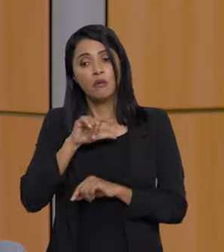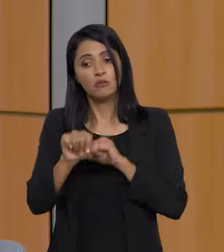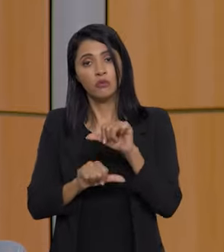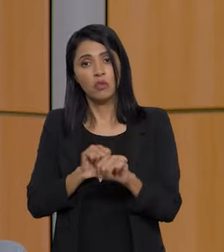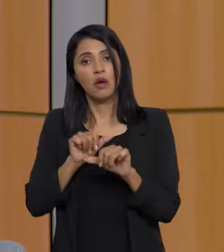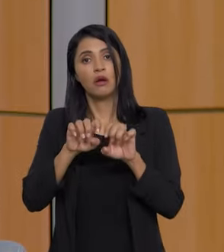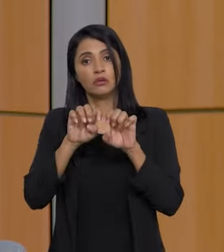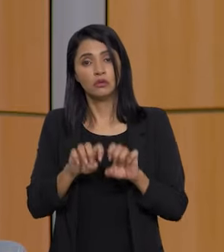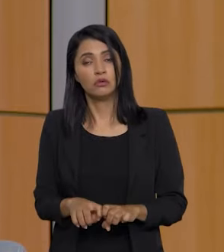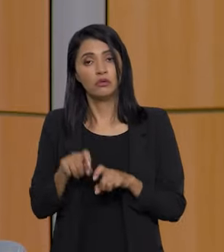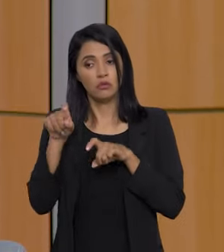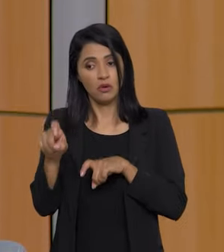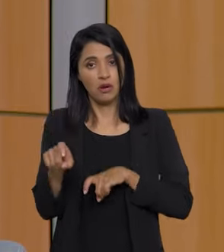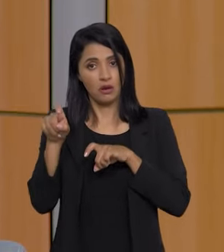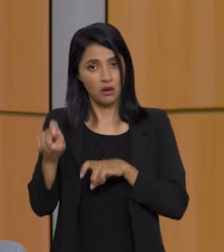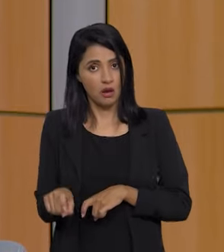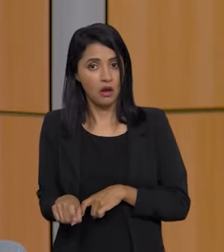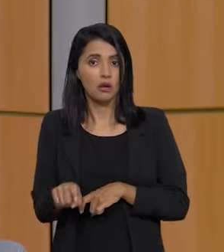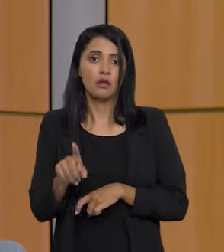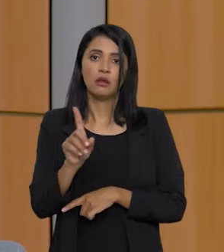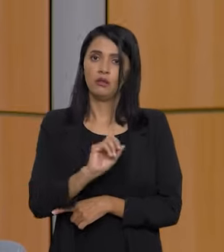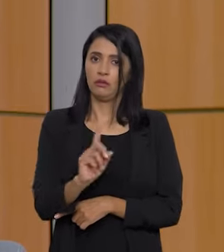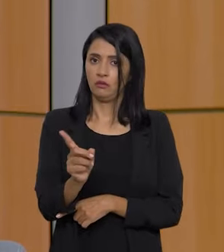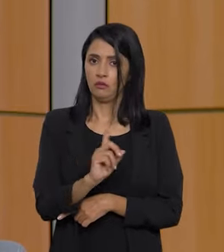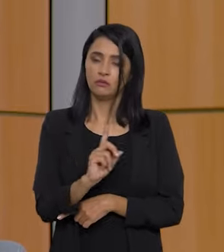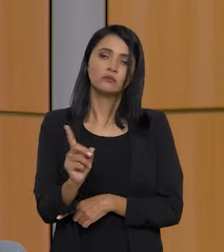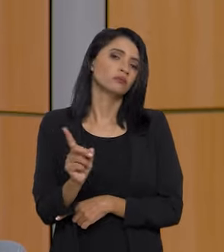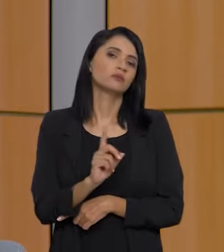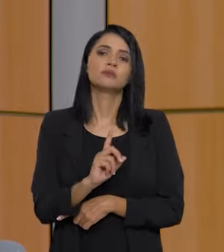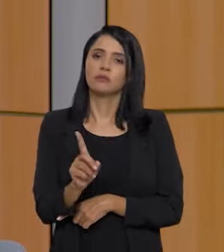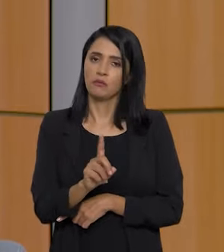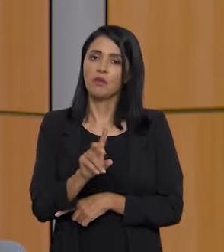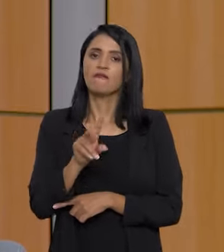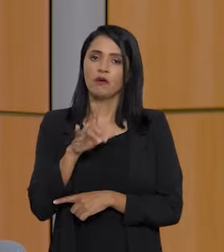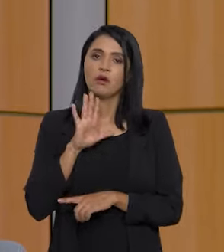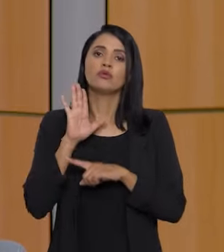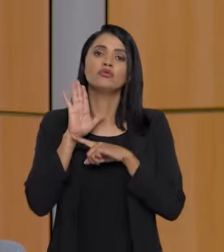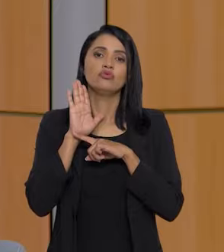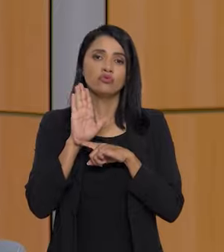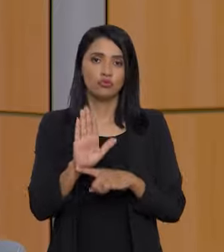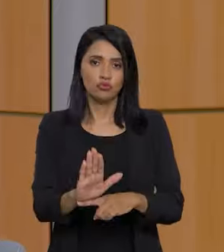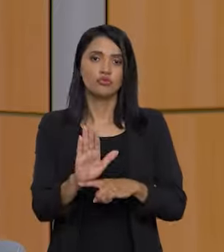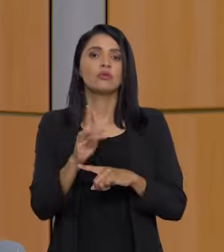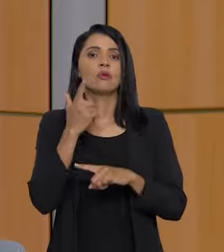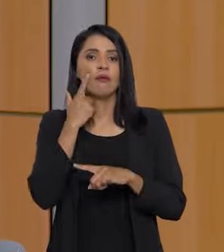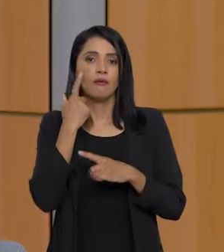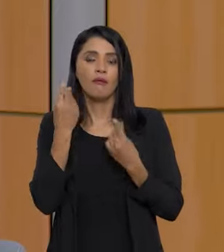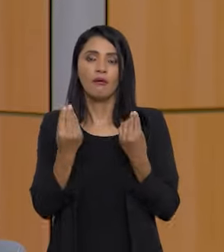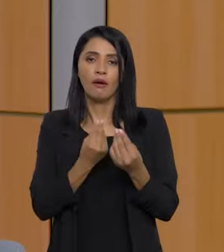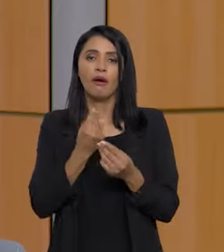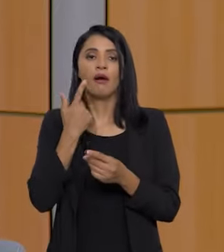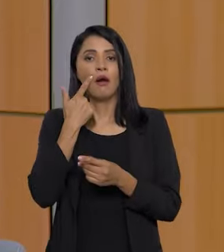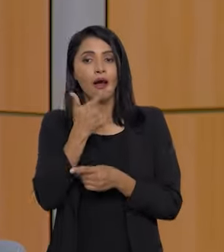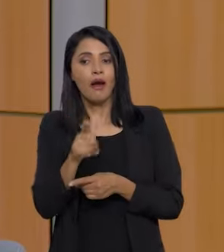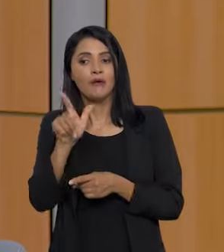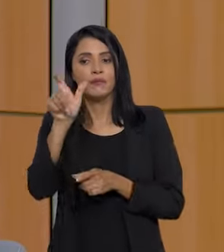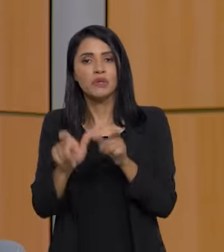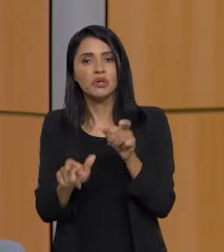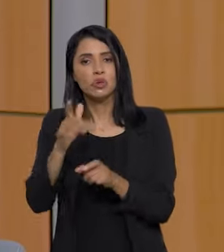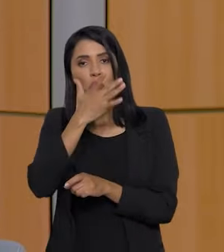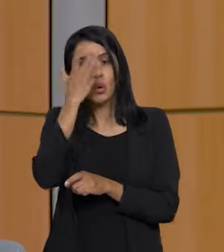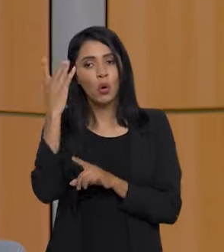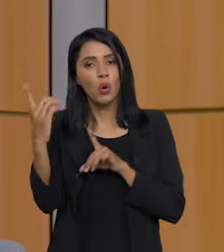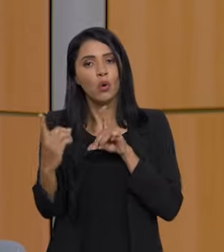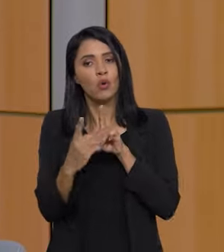agrária brasileira de concentração de terra? Não. Mas isso vai ajudar a atender aquelas